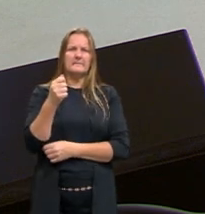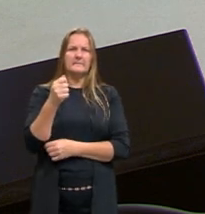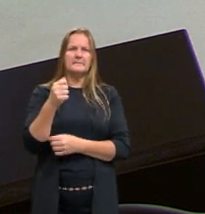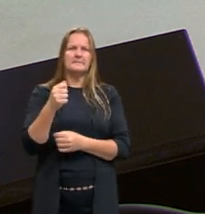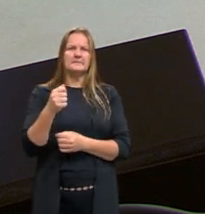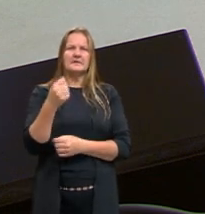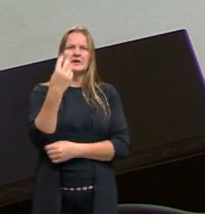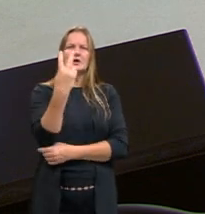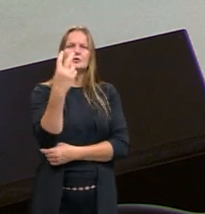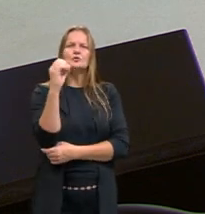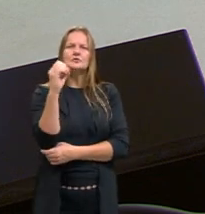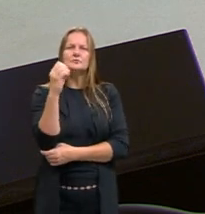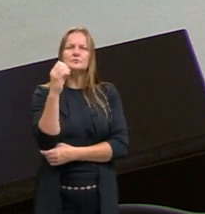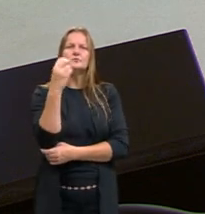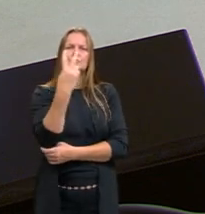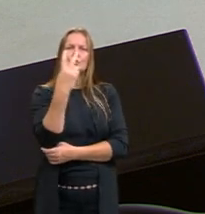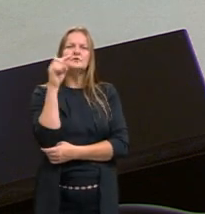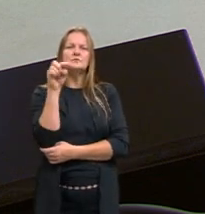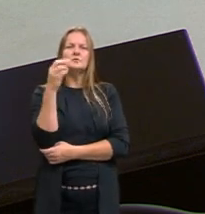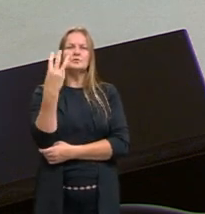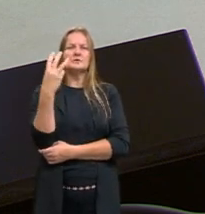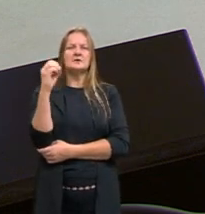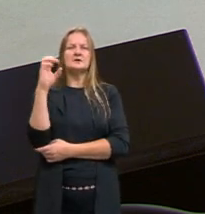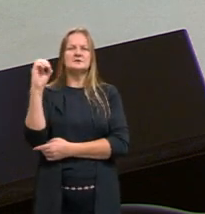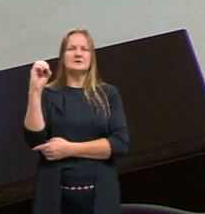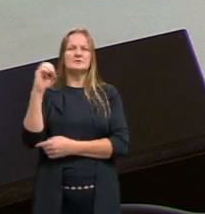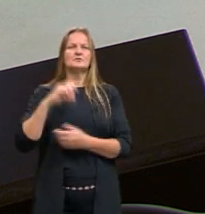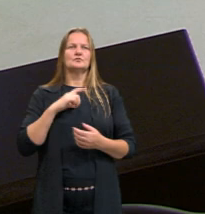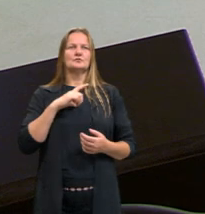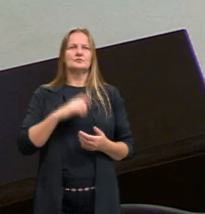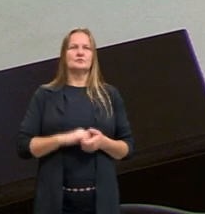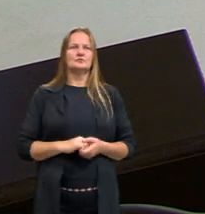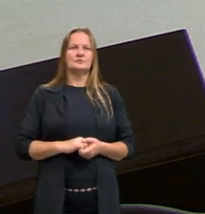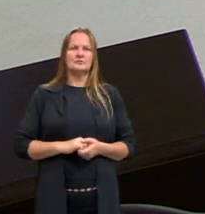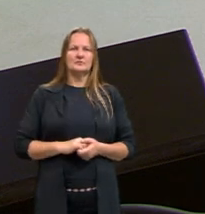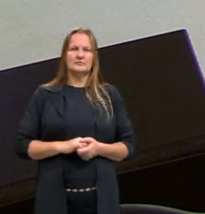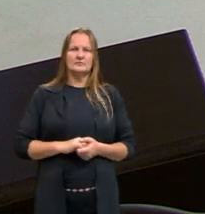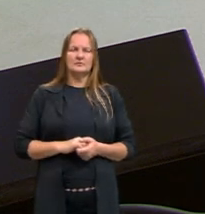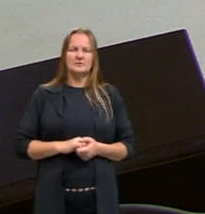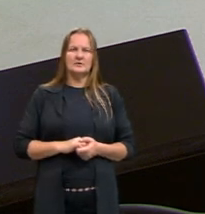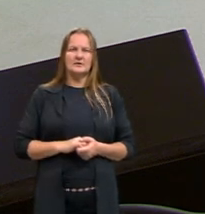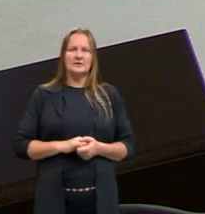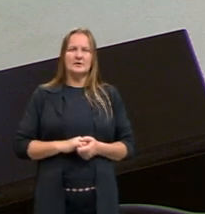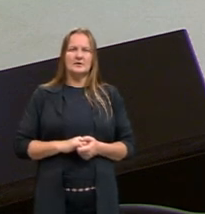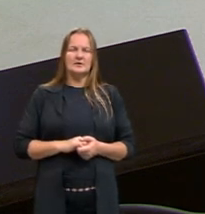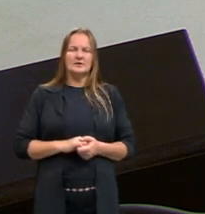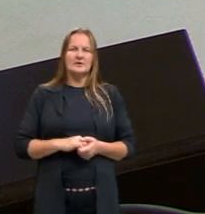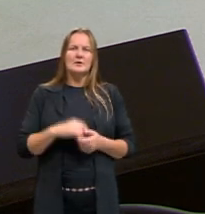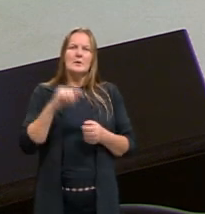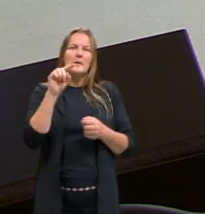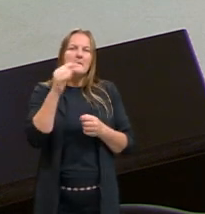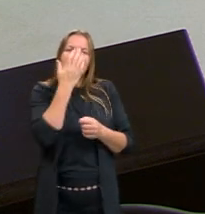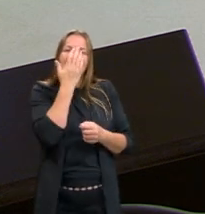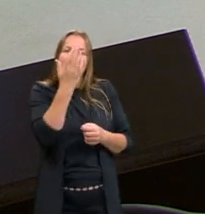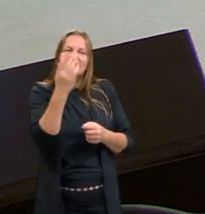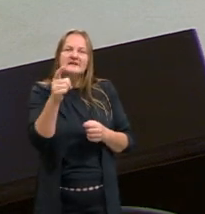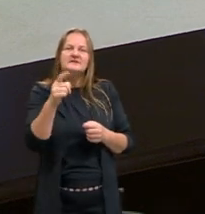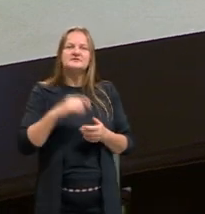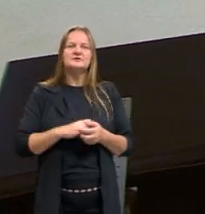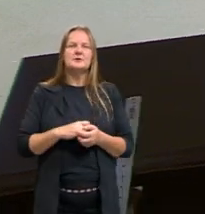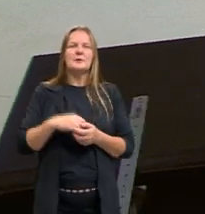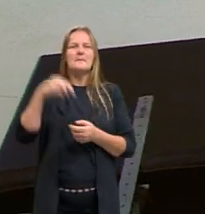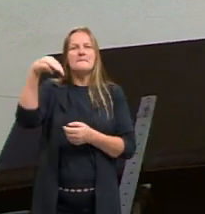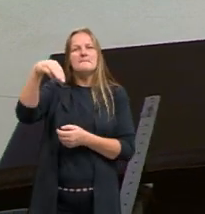2.300 milímetros. Ó, o mili aqui na frente. O mili,